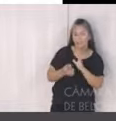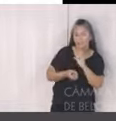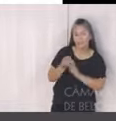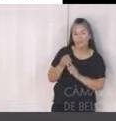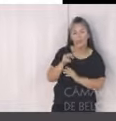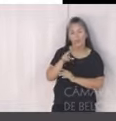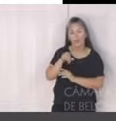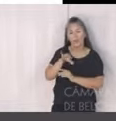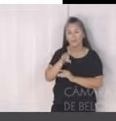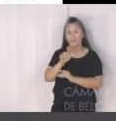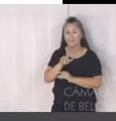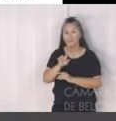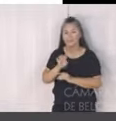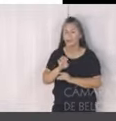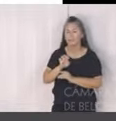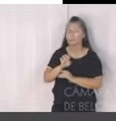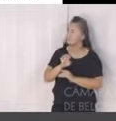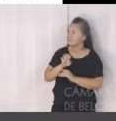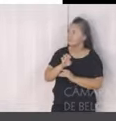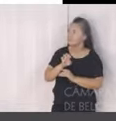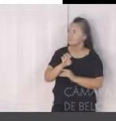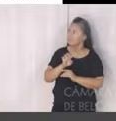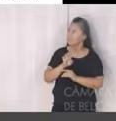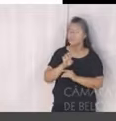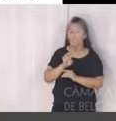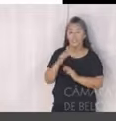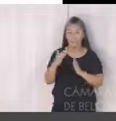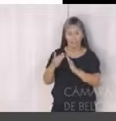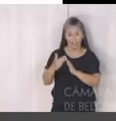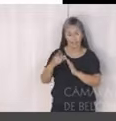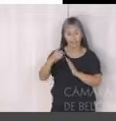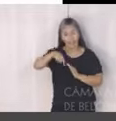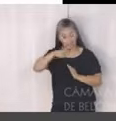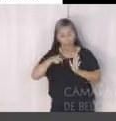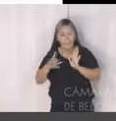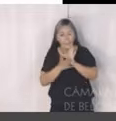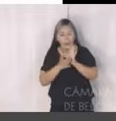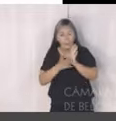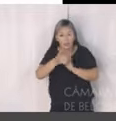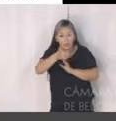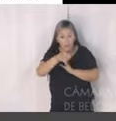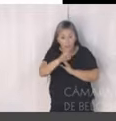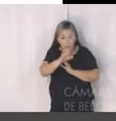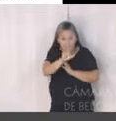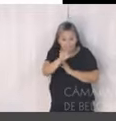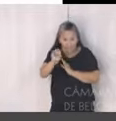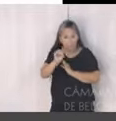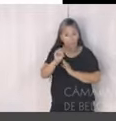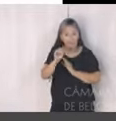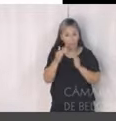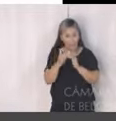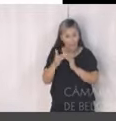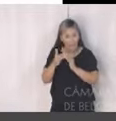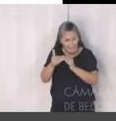habitacional. A proposta é de construirmos 1.587 unidades até o ano